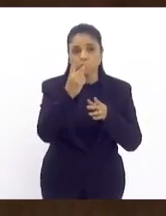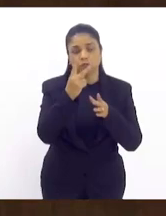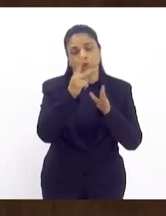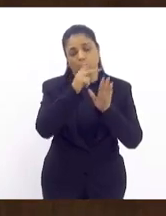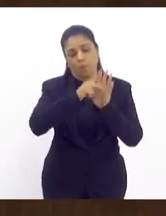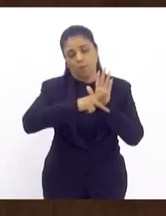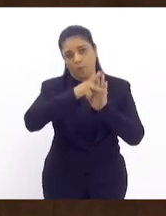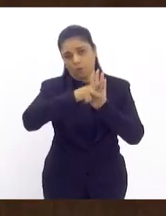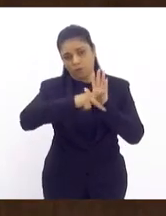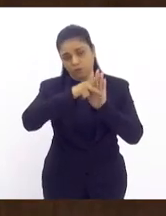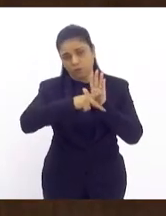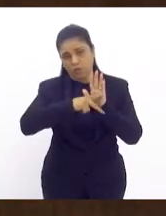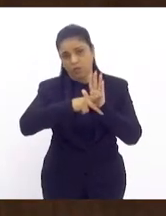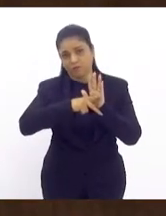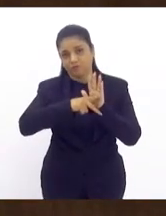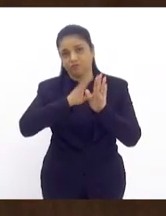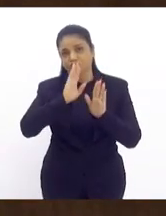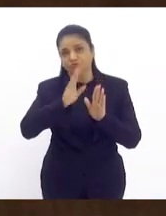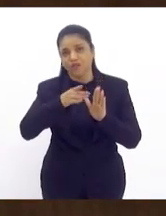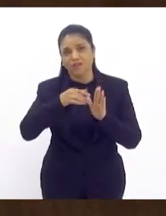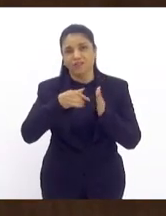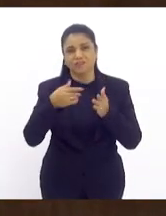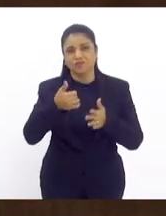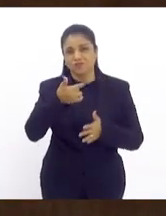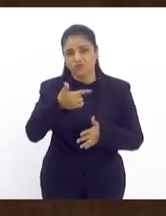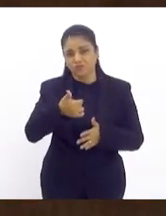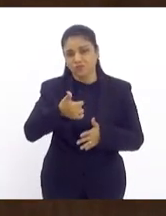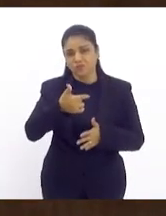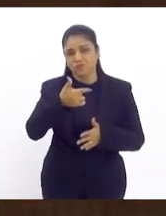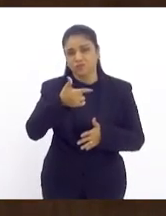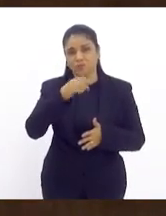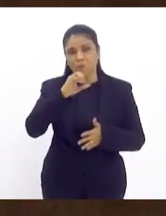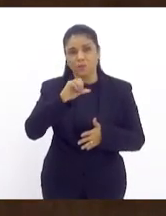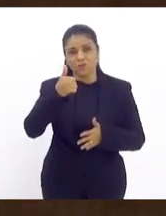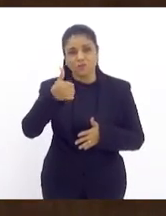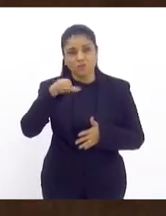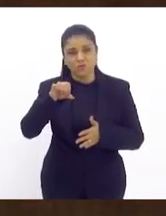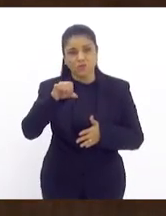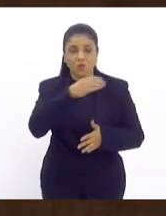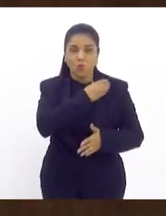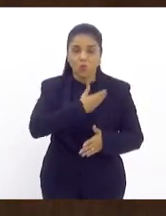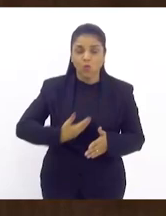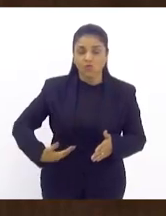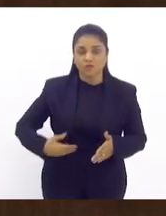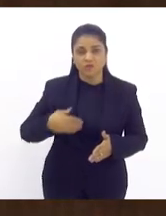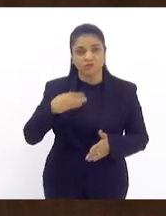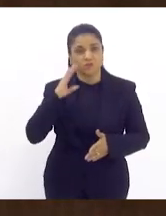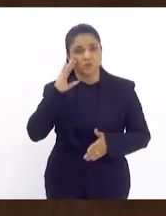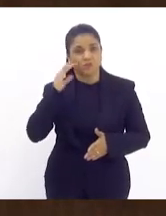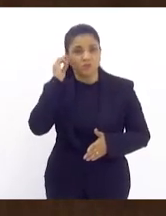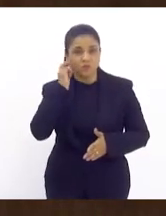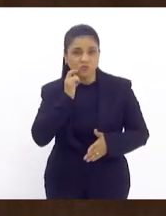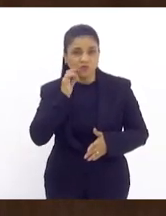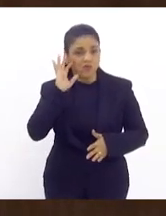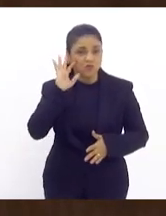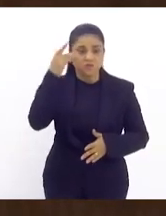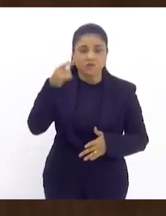projeto autorizativo o governador que vai decidir ou não se retorna com os 53 chefes de família que estão aqui